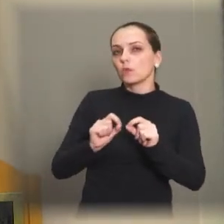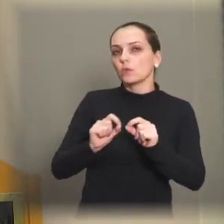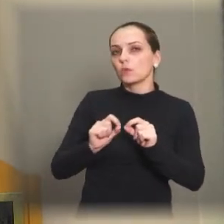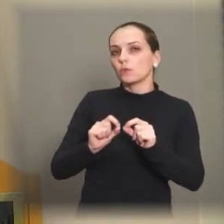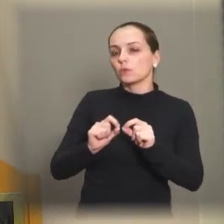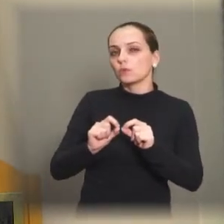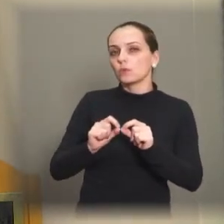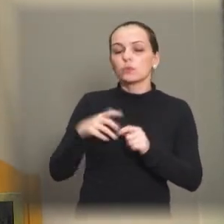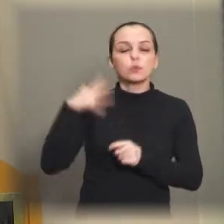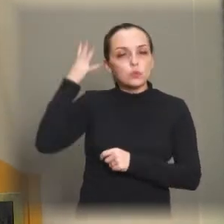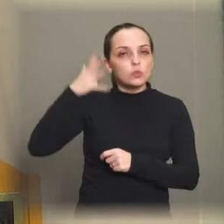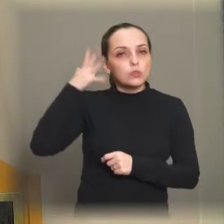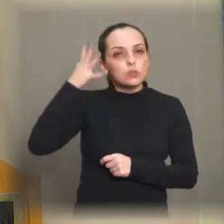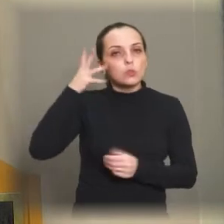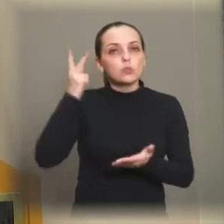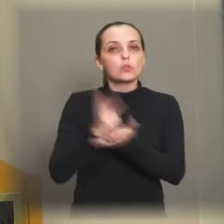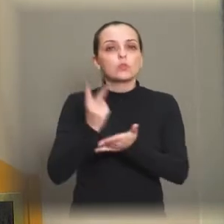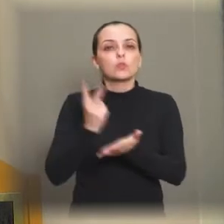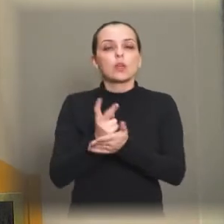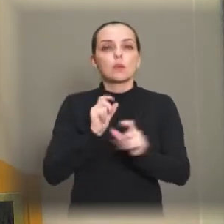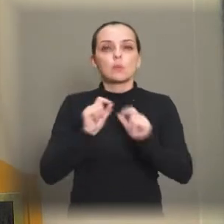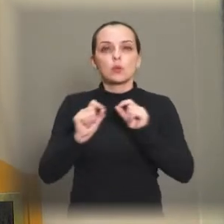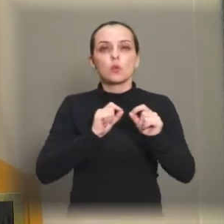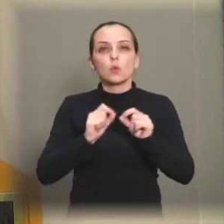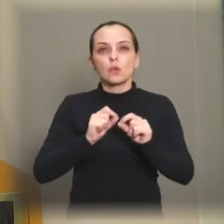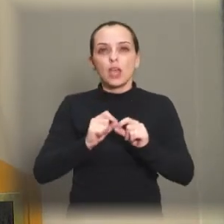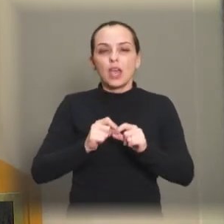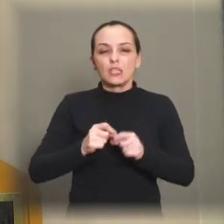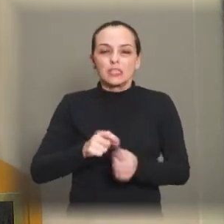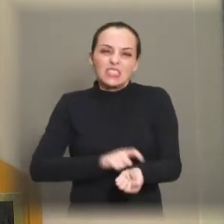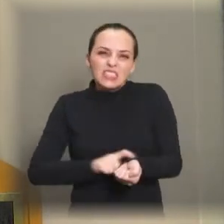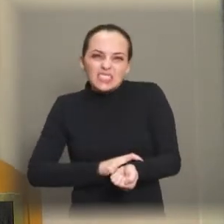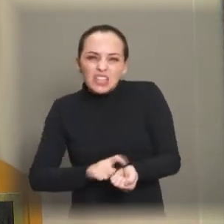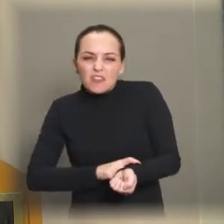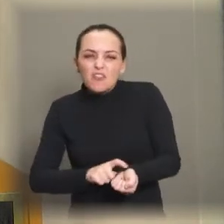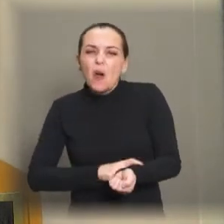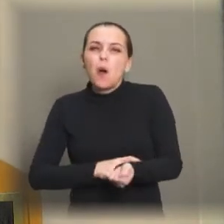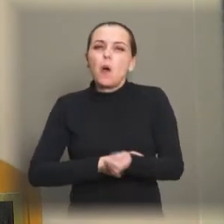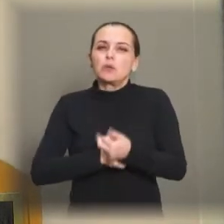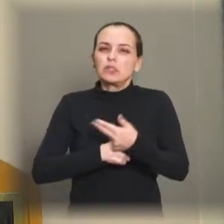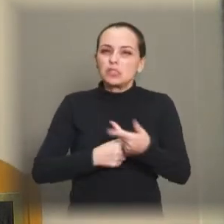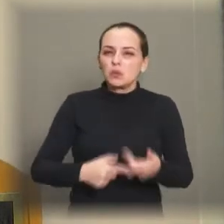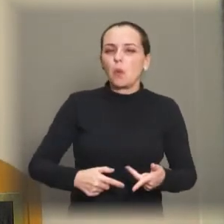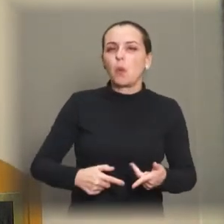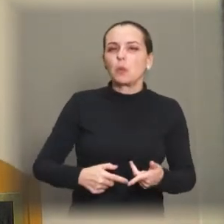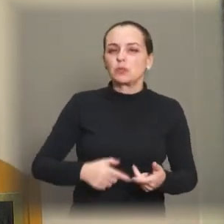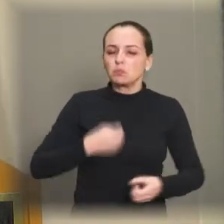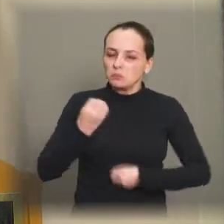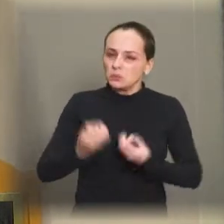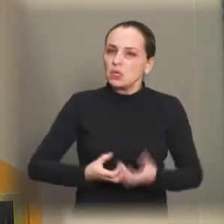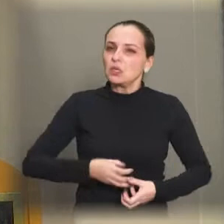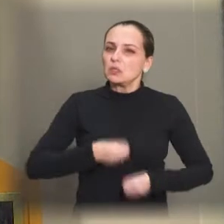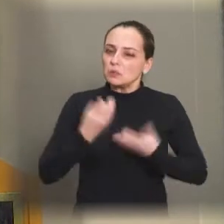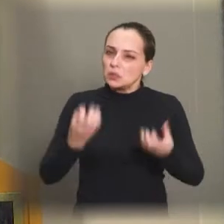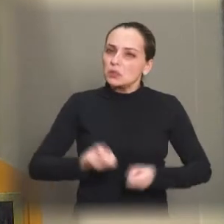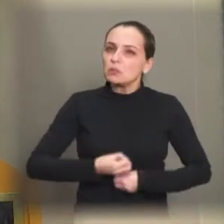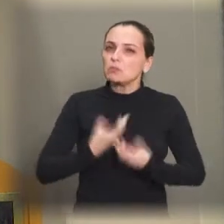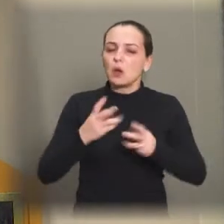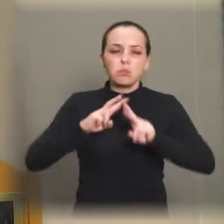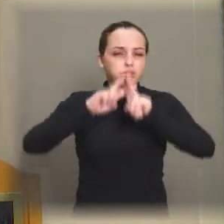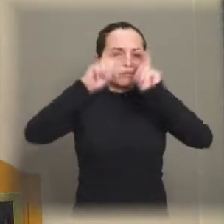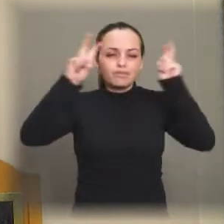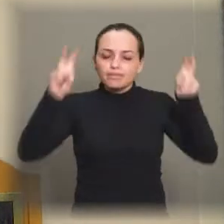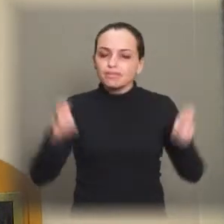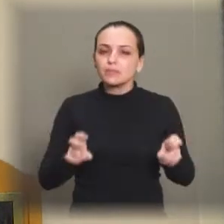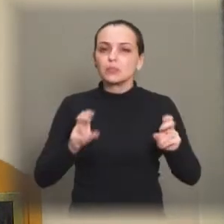discursos sempre são acalorados em assuntos que, como eu coloquei aqui, mais um minuto, presidente,